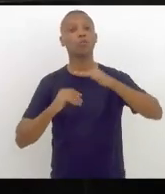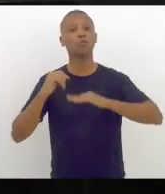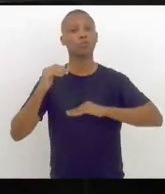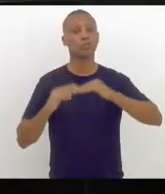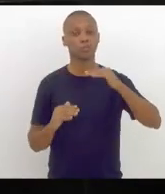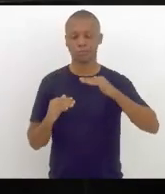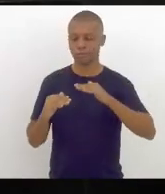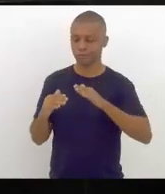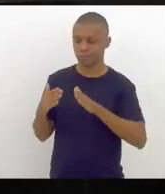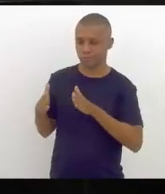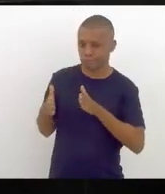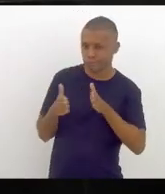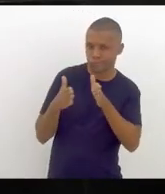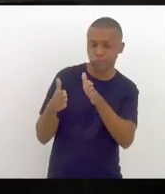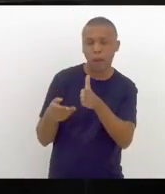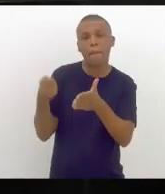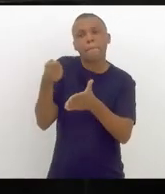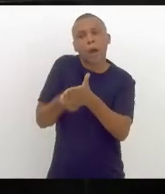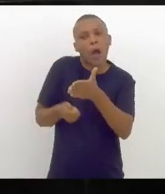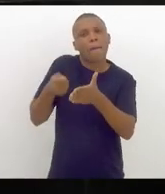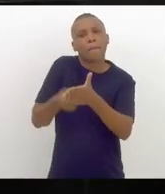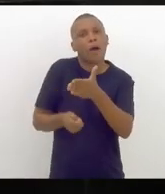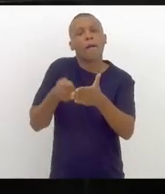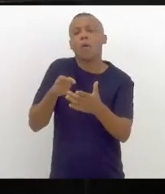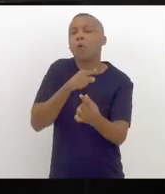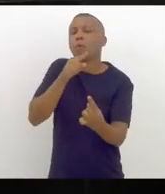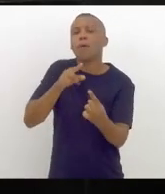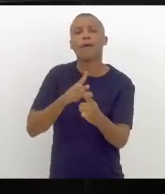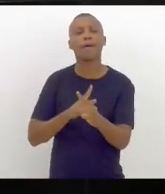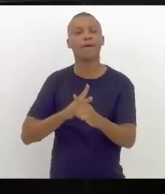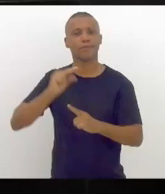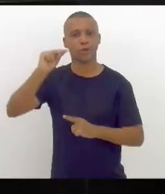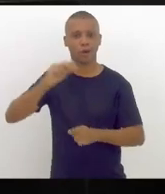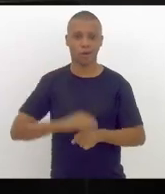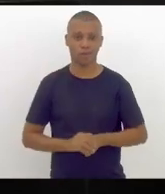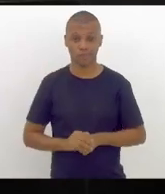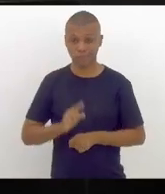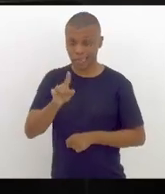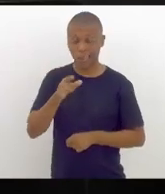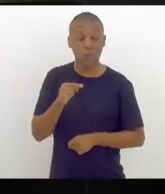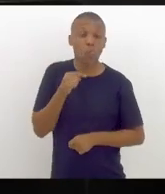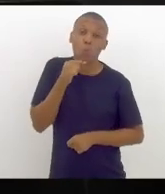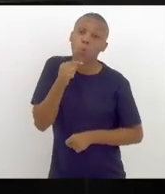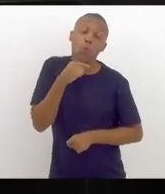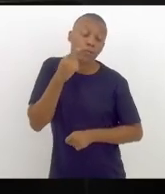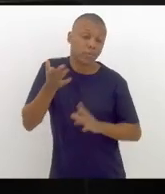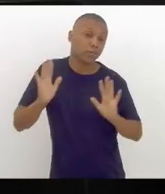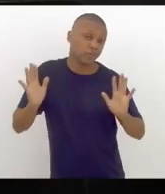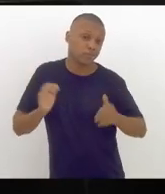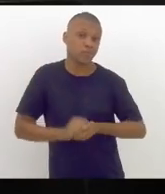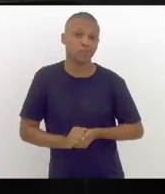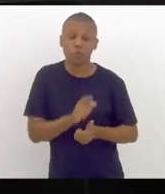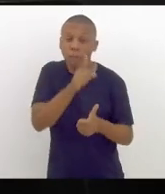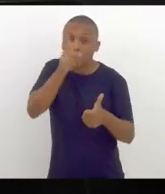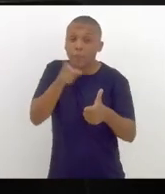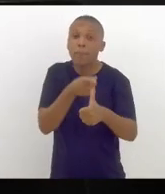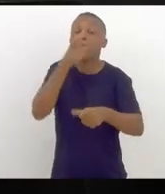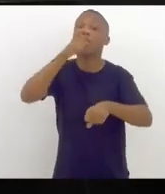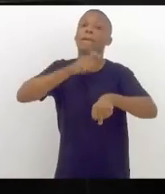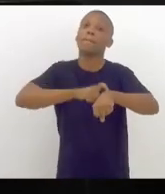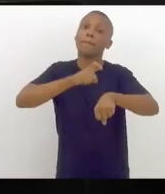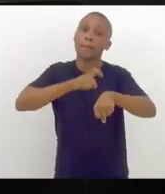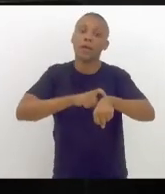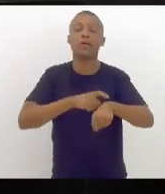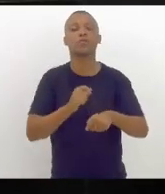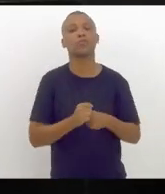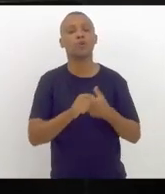lutando pela vitória. A vitória, ela não se realizou, me manifestei num primeiro momento no